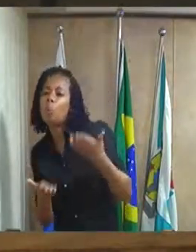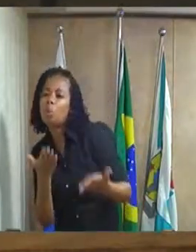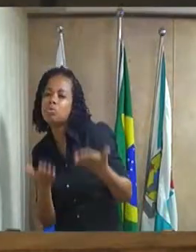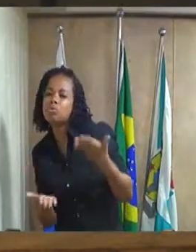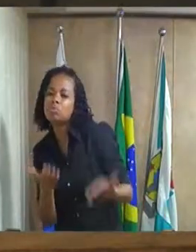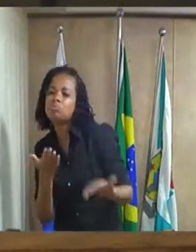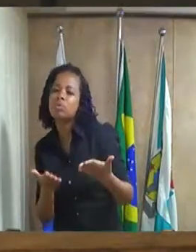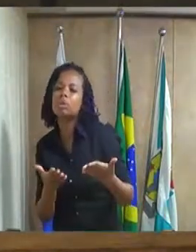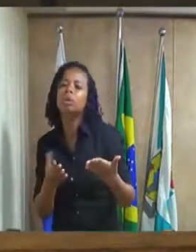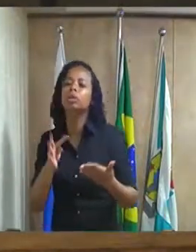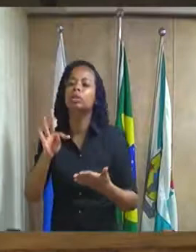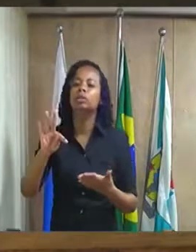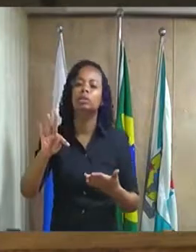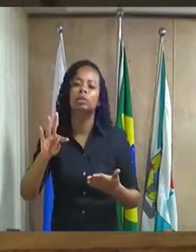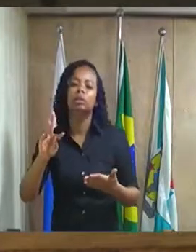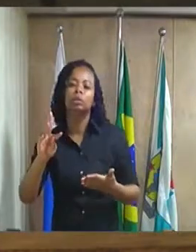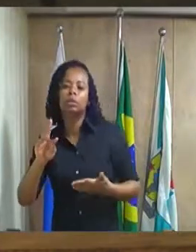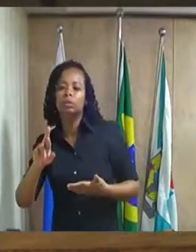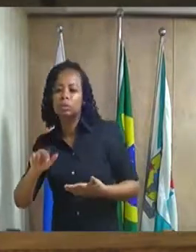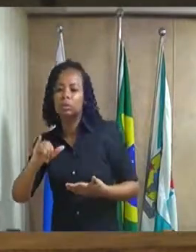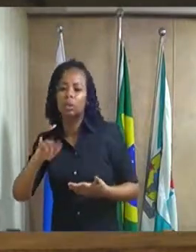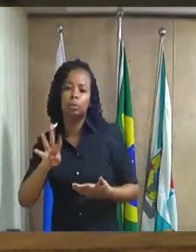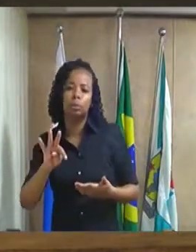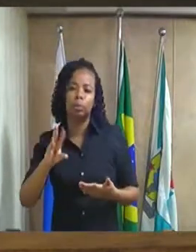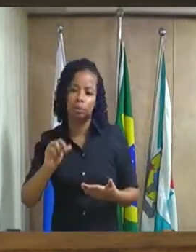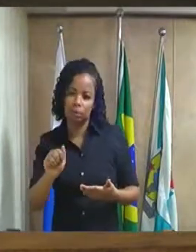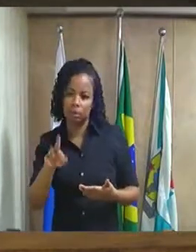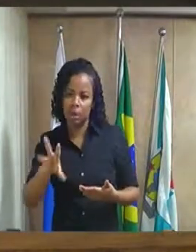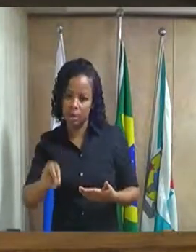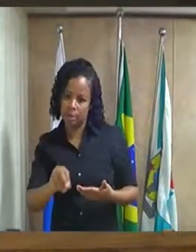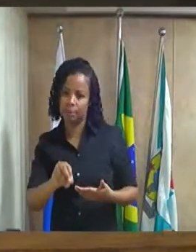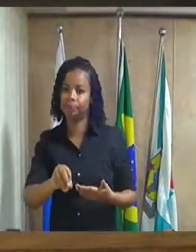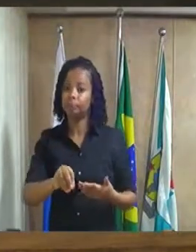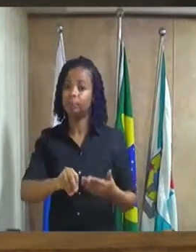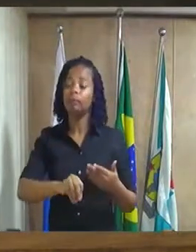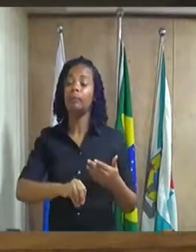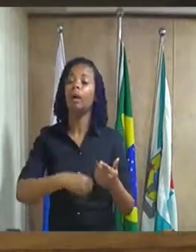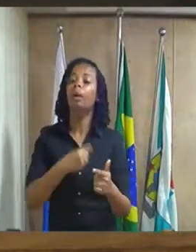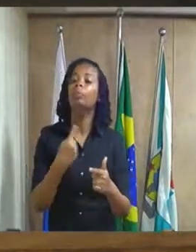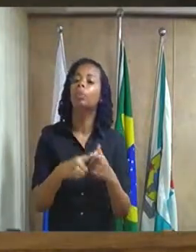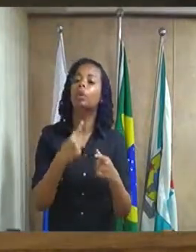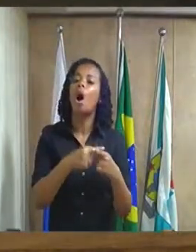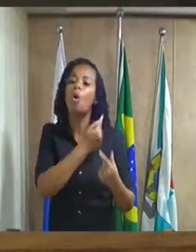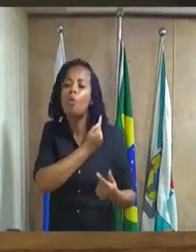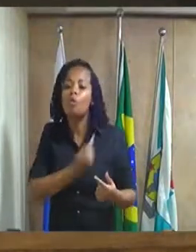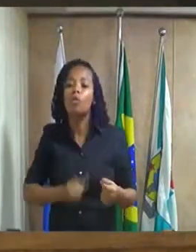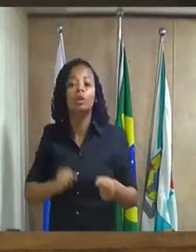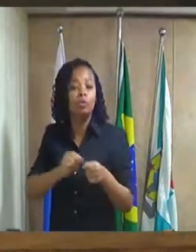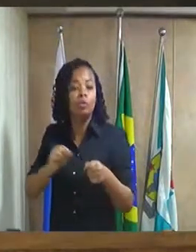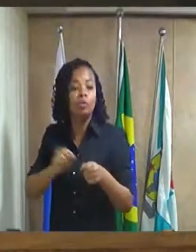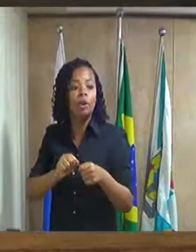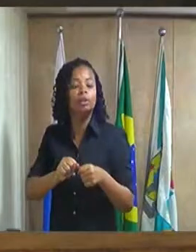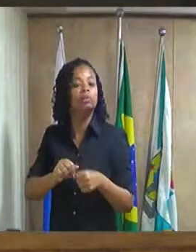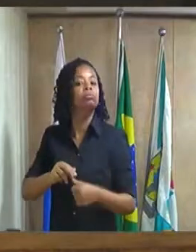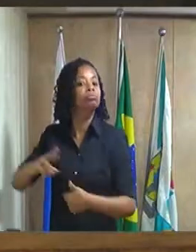justamente isso o governo fez o papel dele e na Câmara também nós fizemos o dever